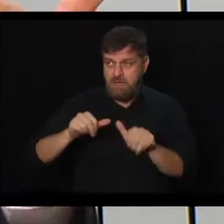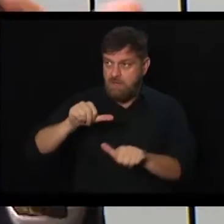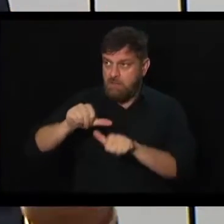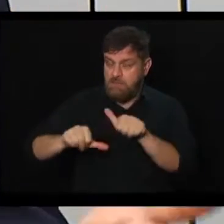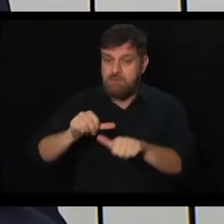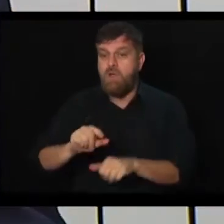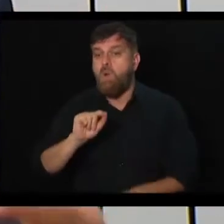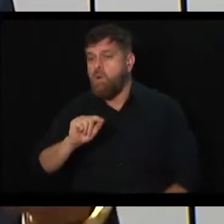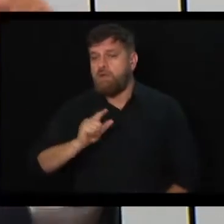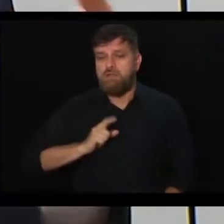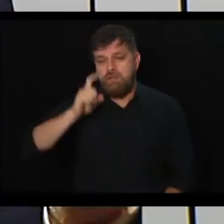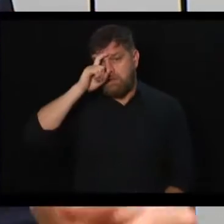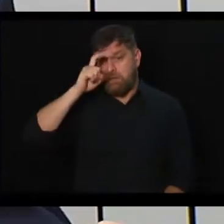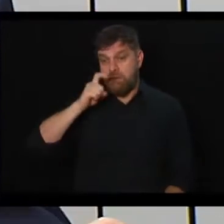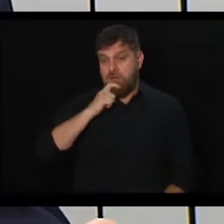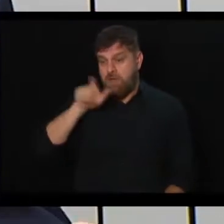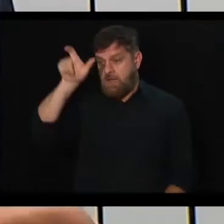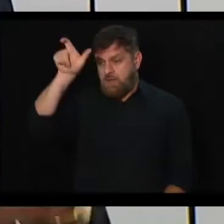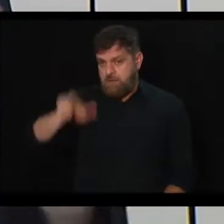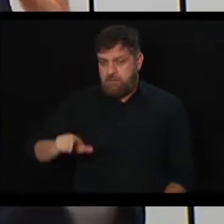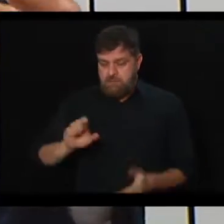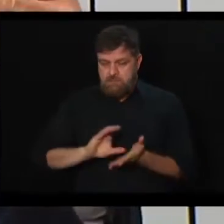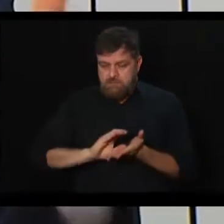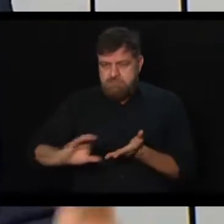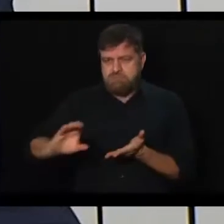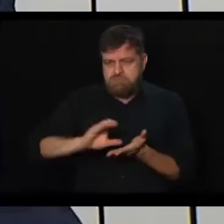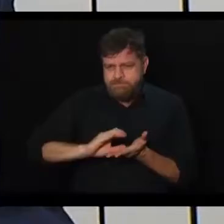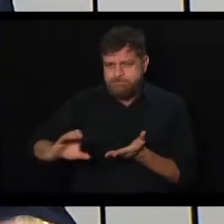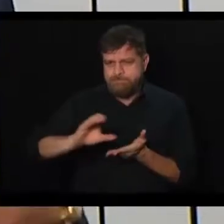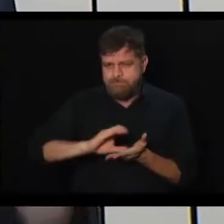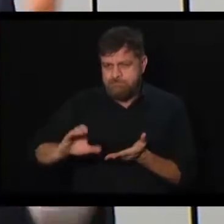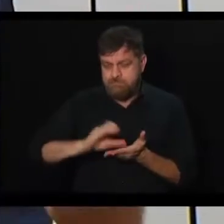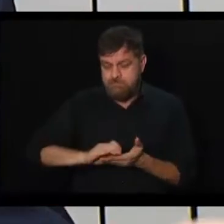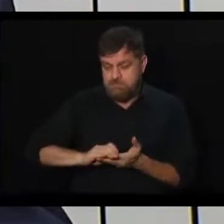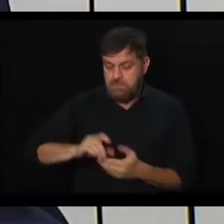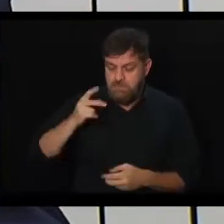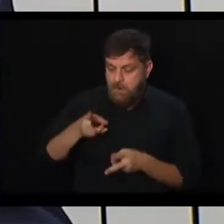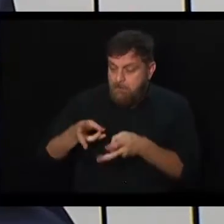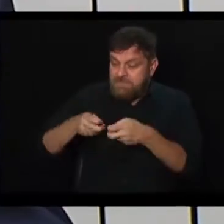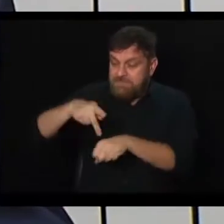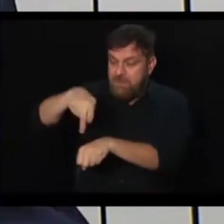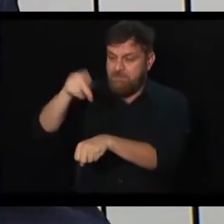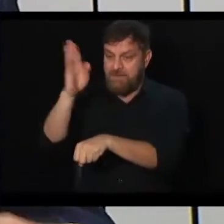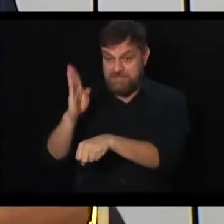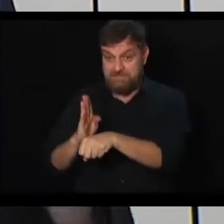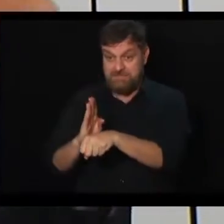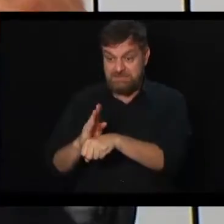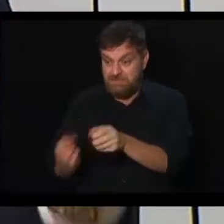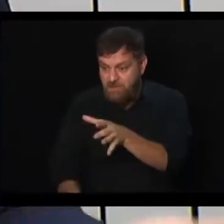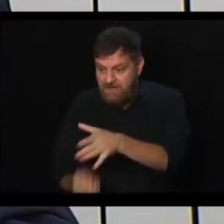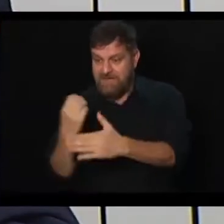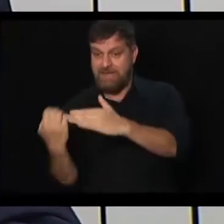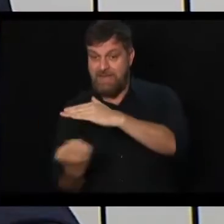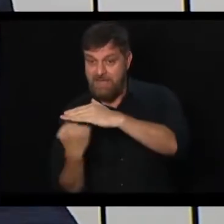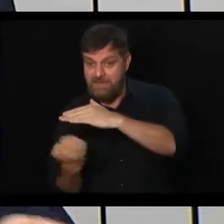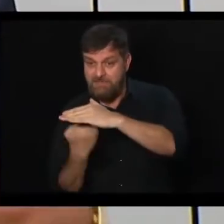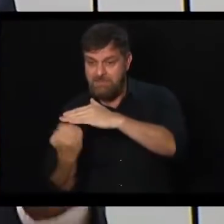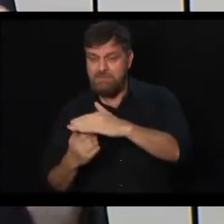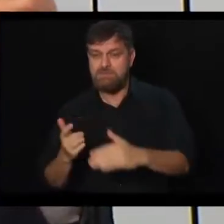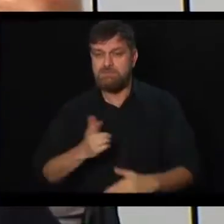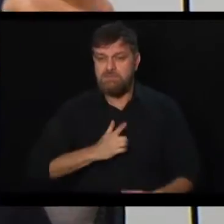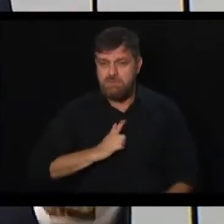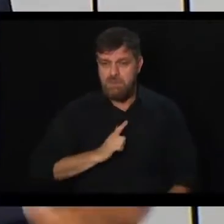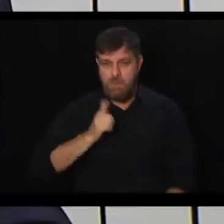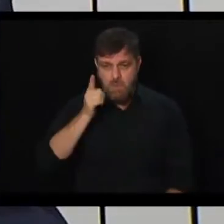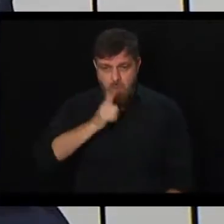tranquilidade para os investidores, nacional e internacional, para que possam vir investir, para